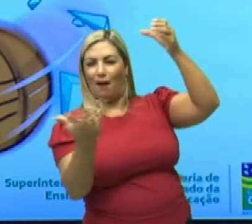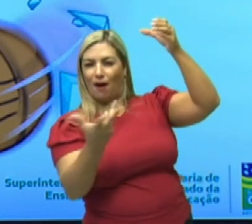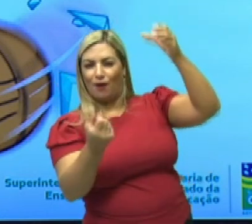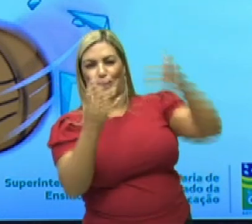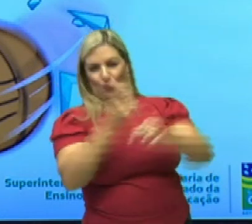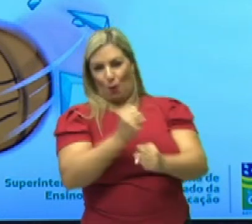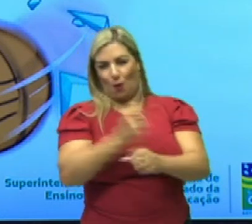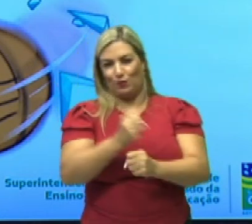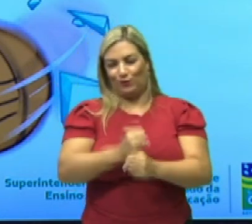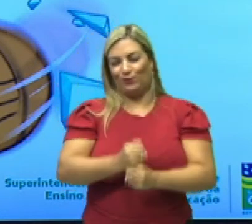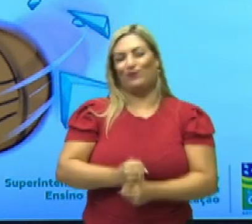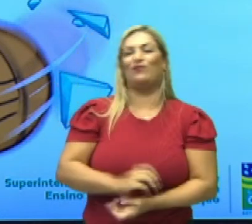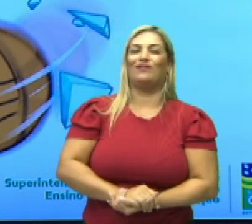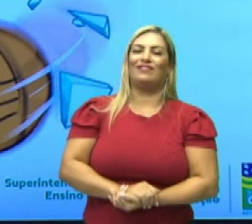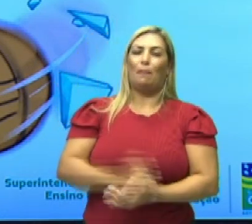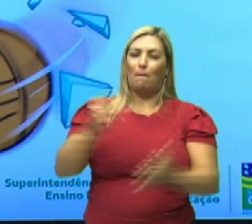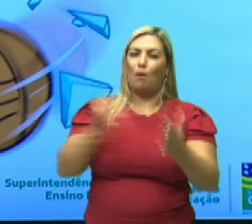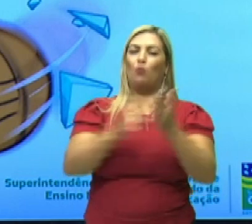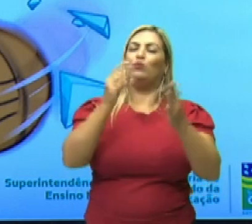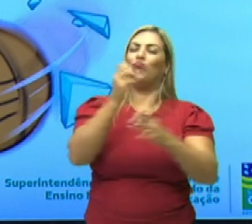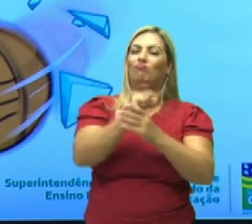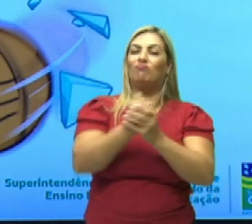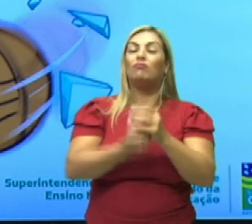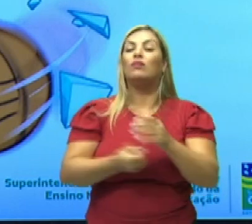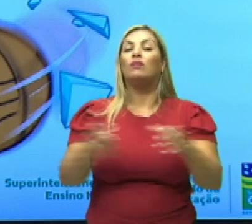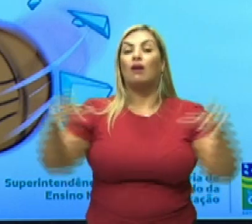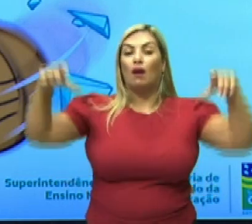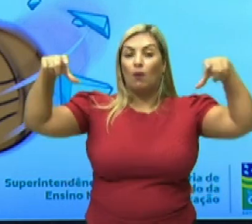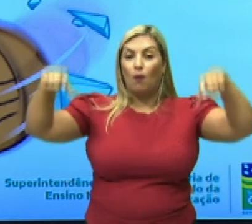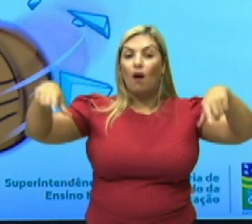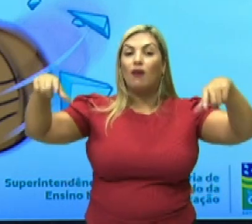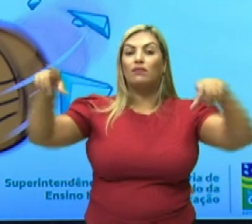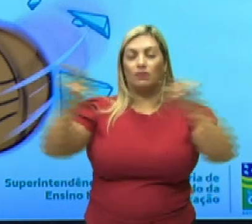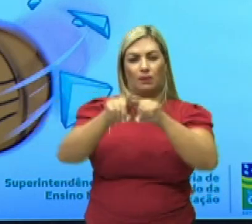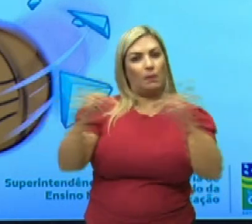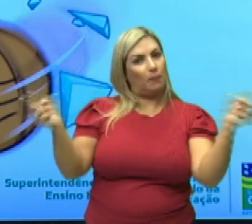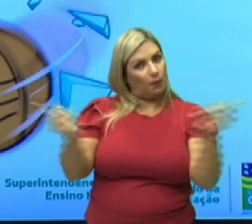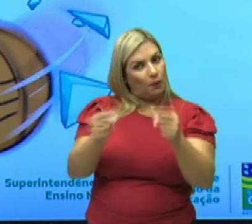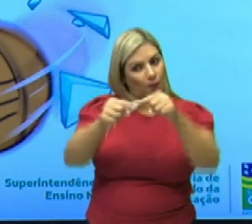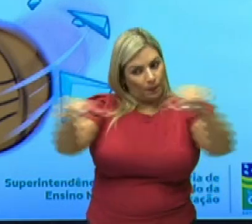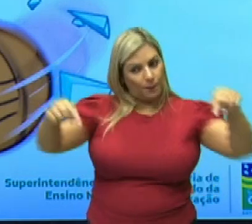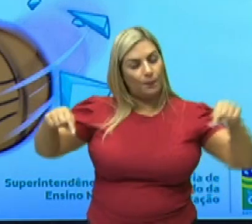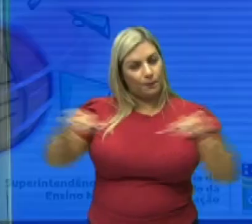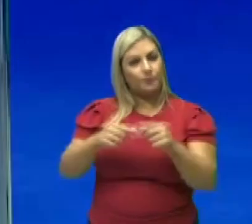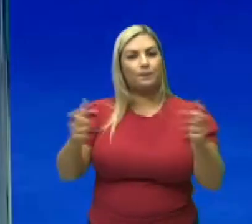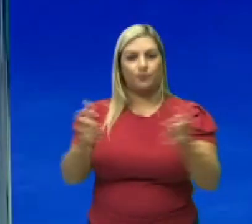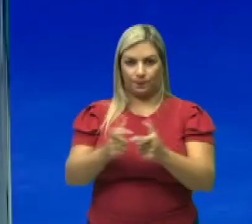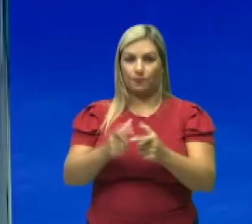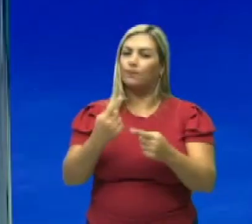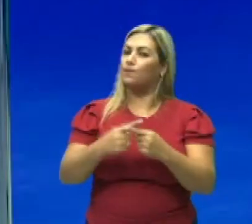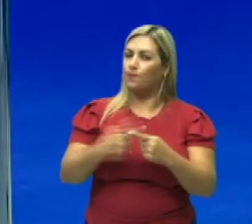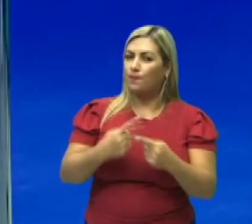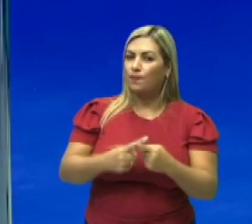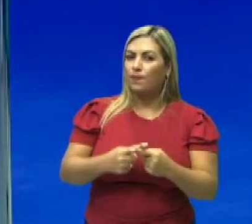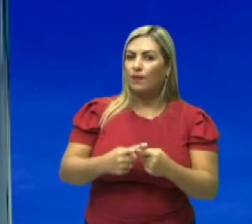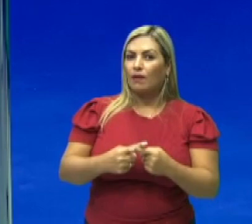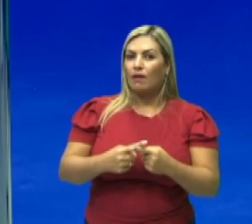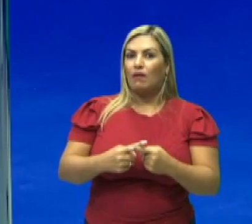a quadra também tem um tamanho reduzido. Por quê? Porque a